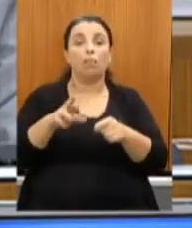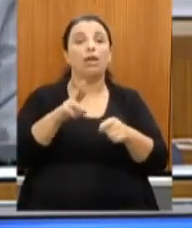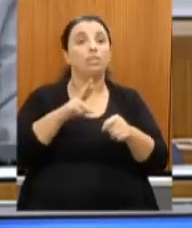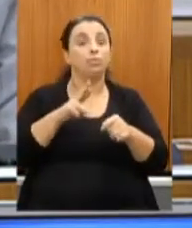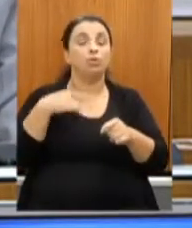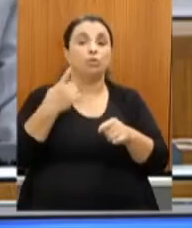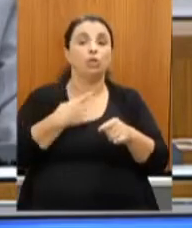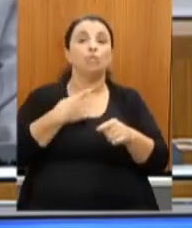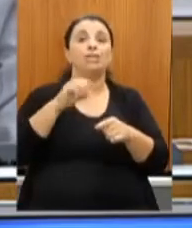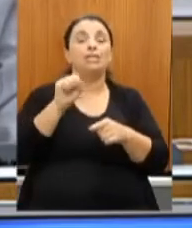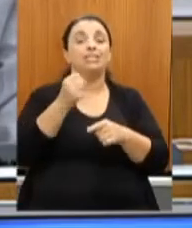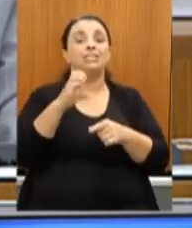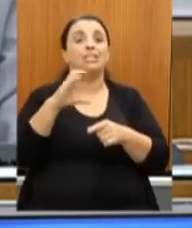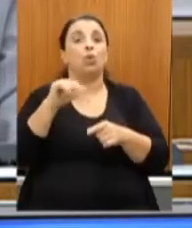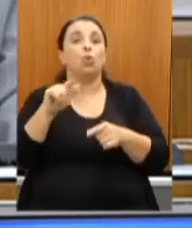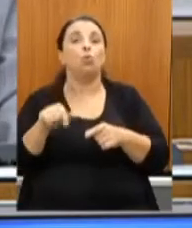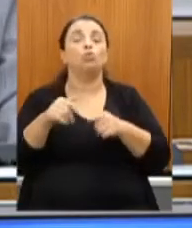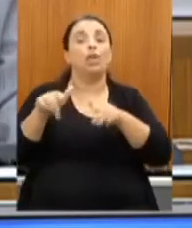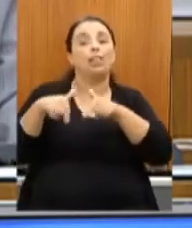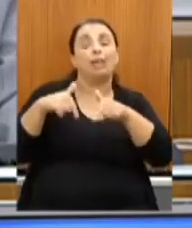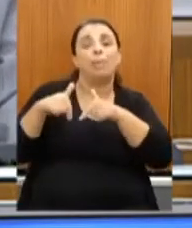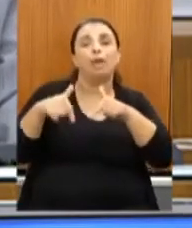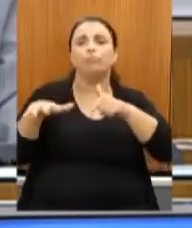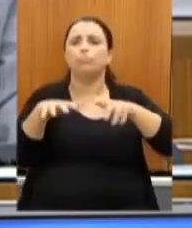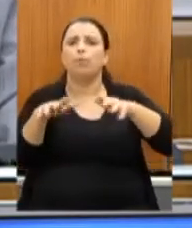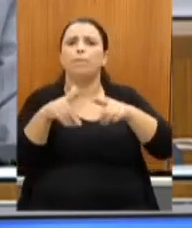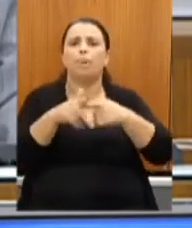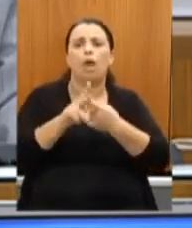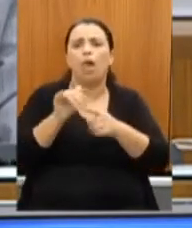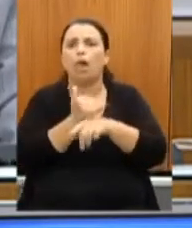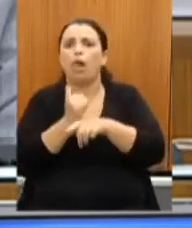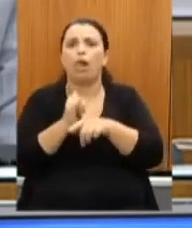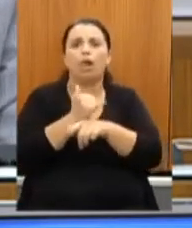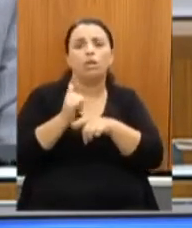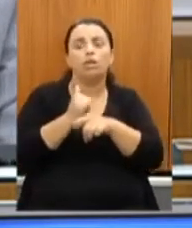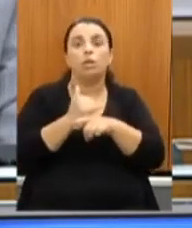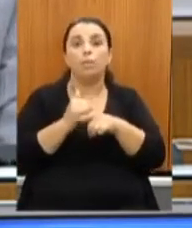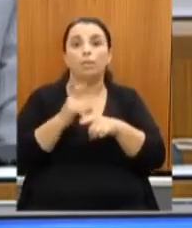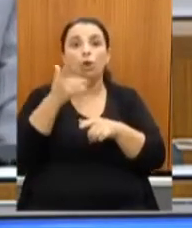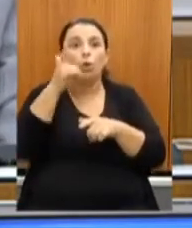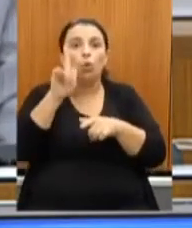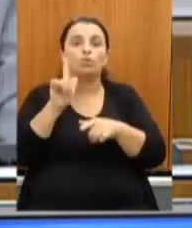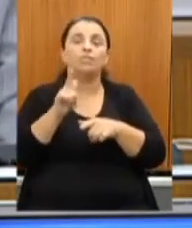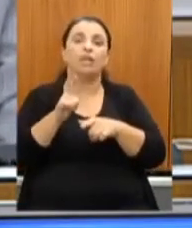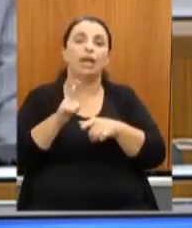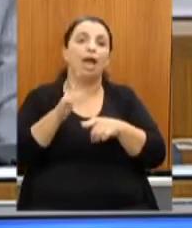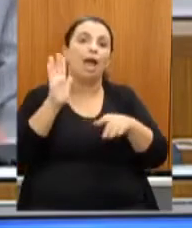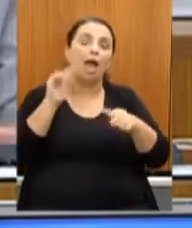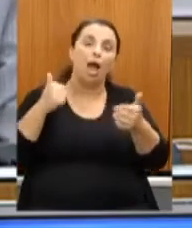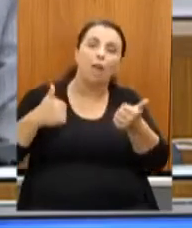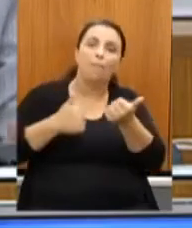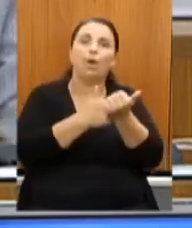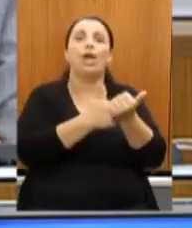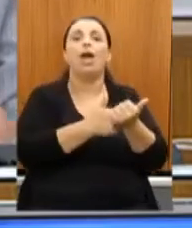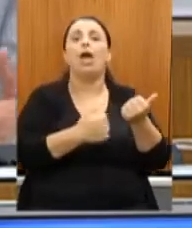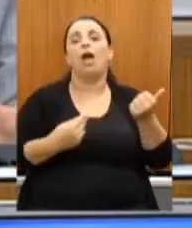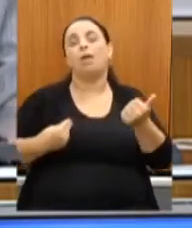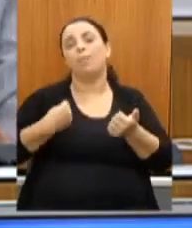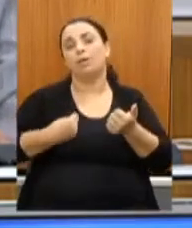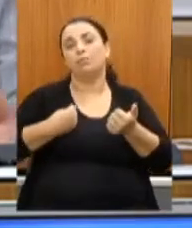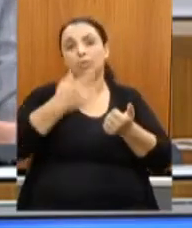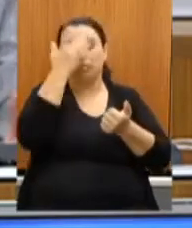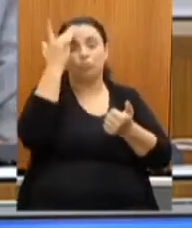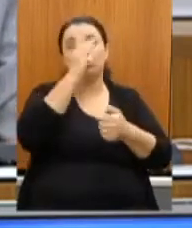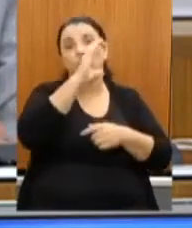inteira para que ela seja favorável à participação dos conselheiros nos editais, repito, aos